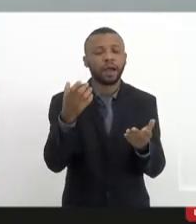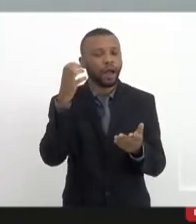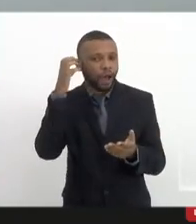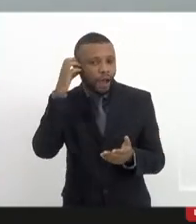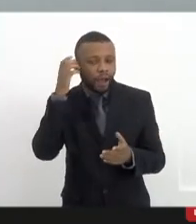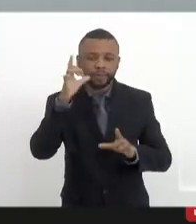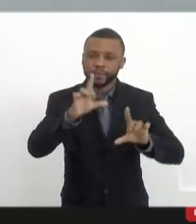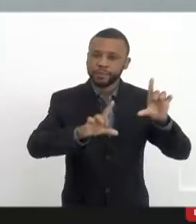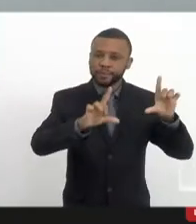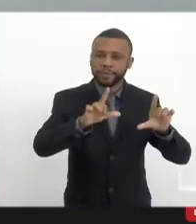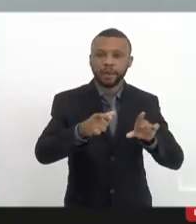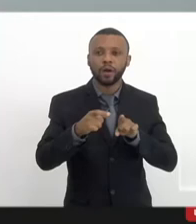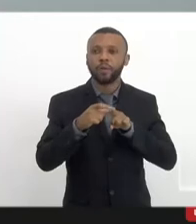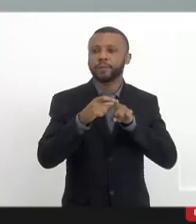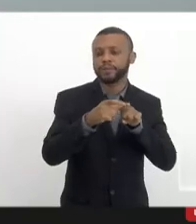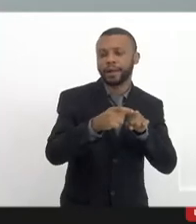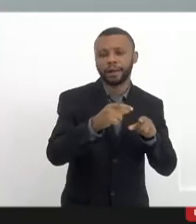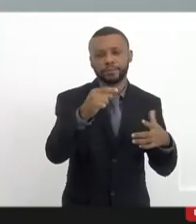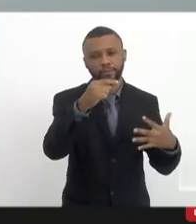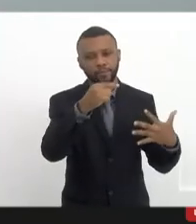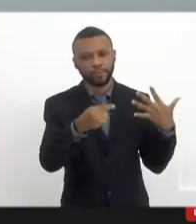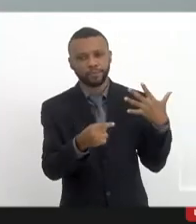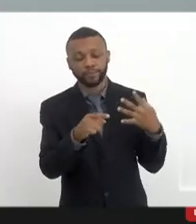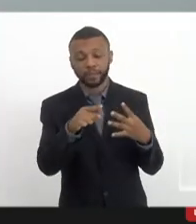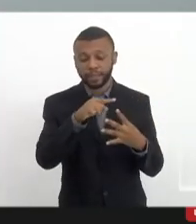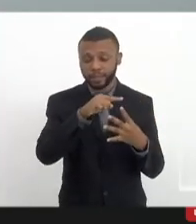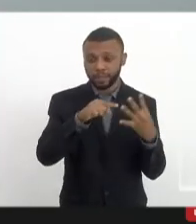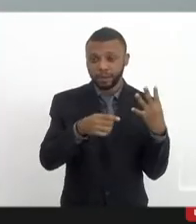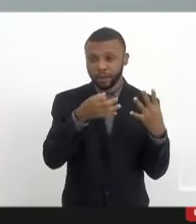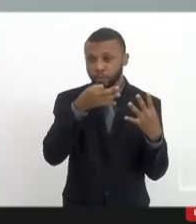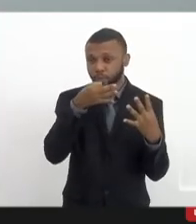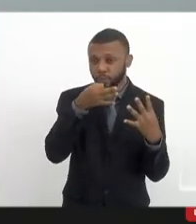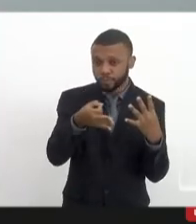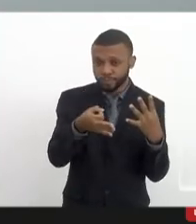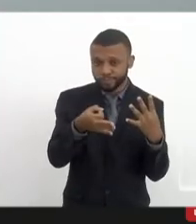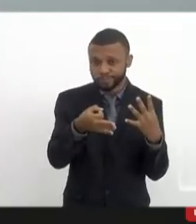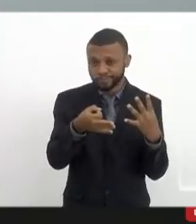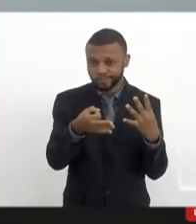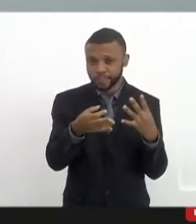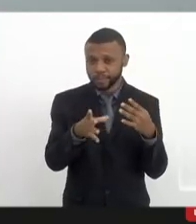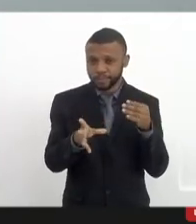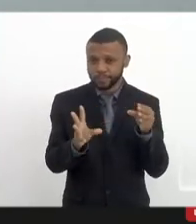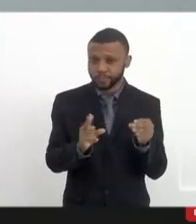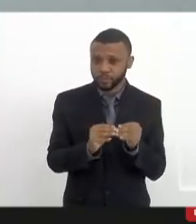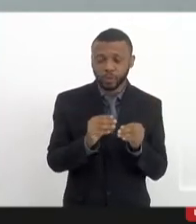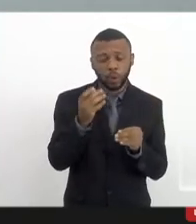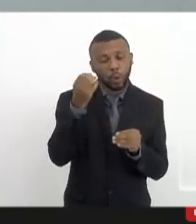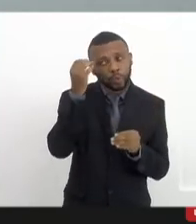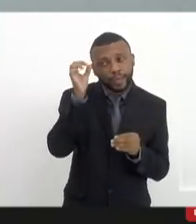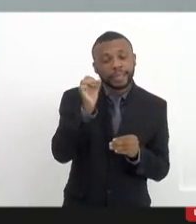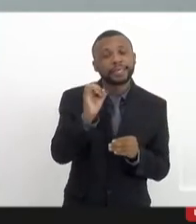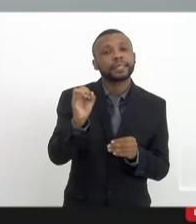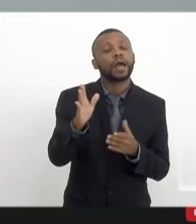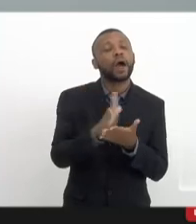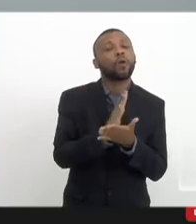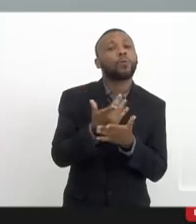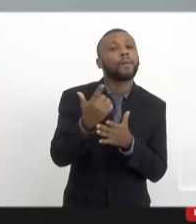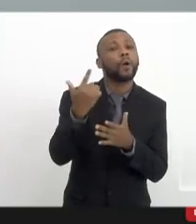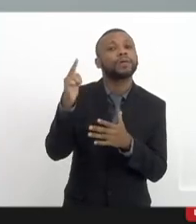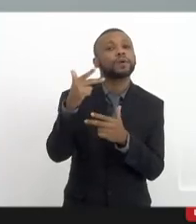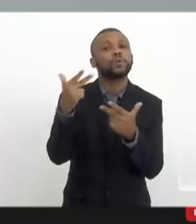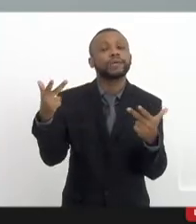providências. Então, assim, eu tenho aqui esses quatro apontamentos eu não sei se algum outro apontamento que eu não tenha